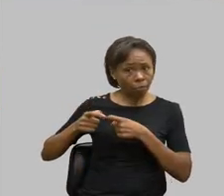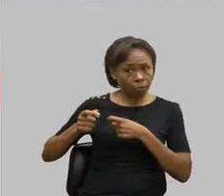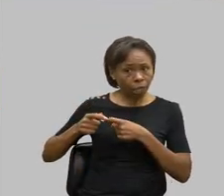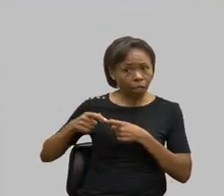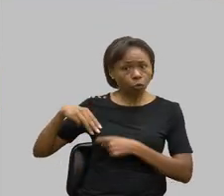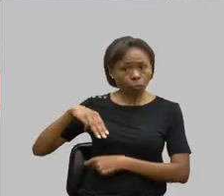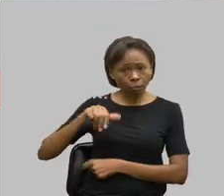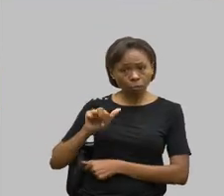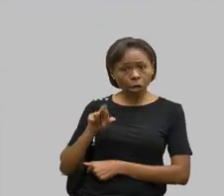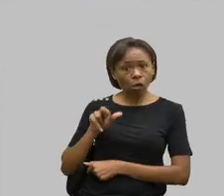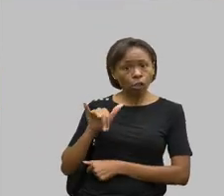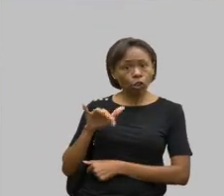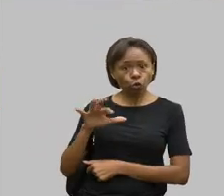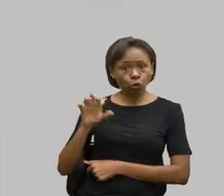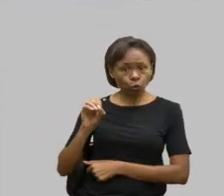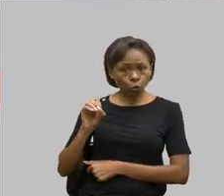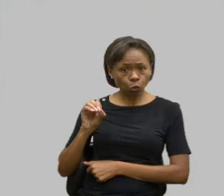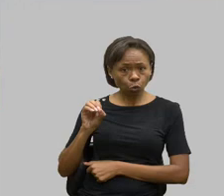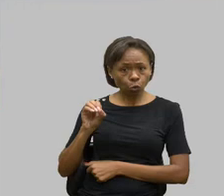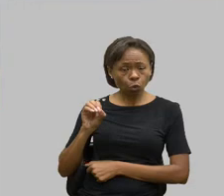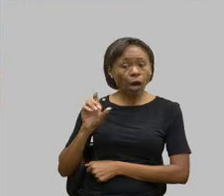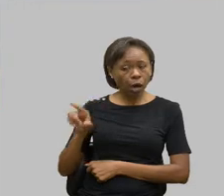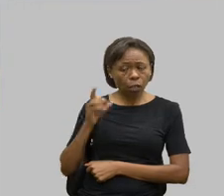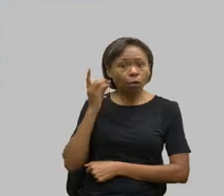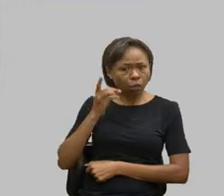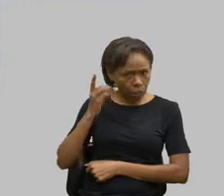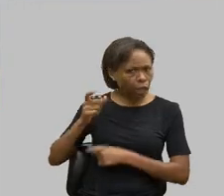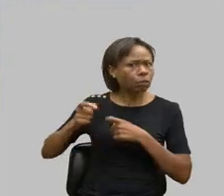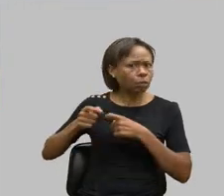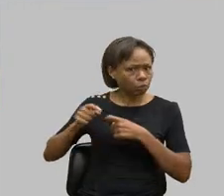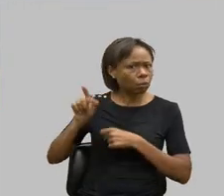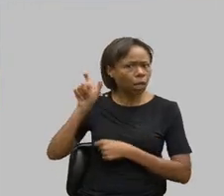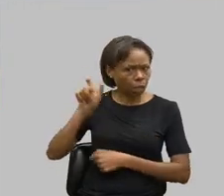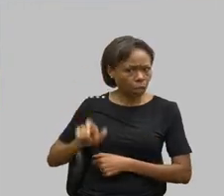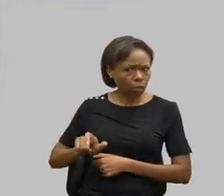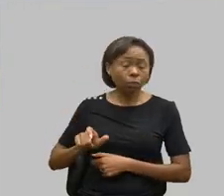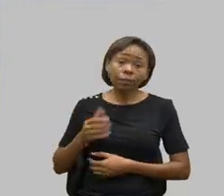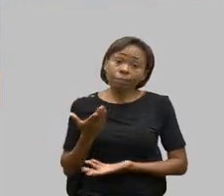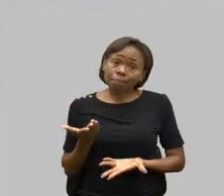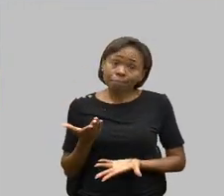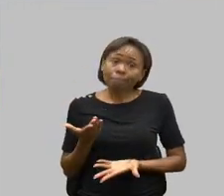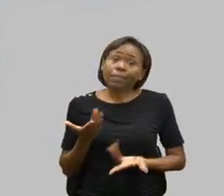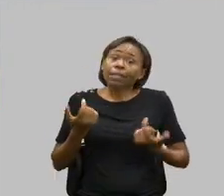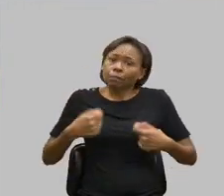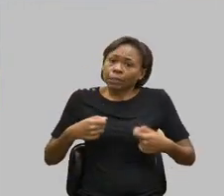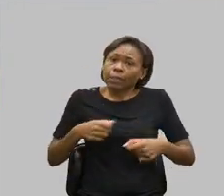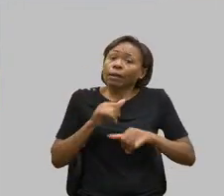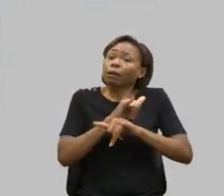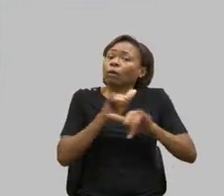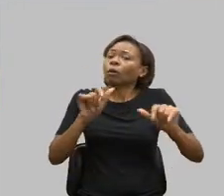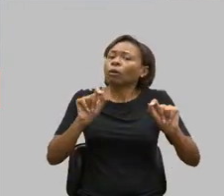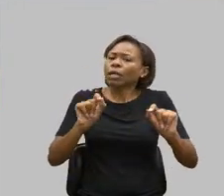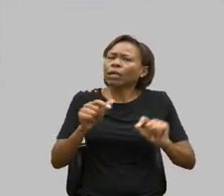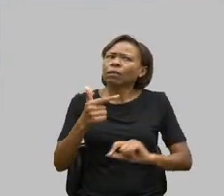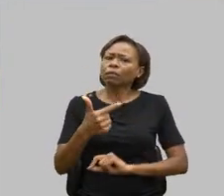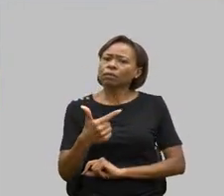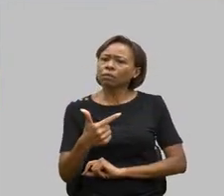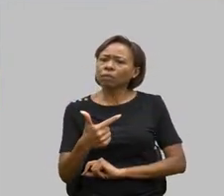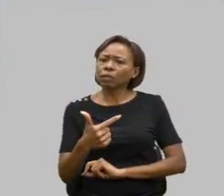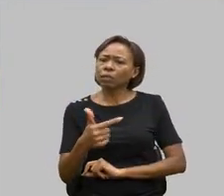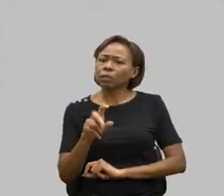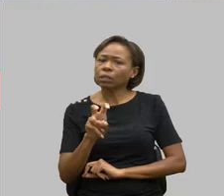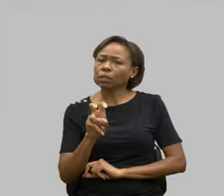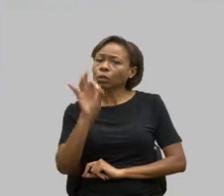Maurício. Gente, nós temos que falar. 25% da